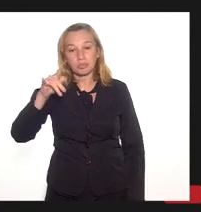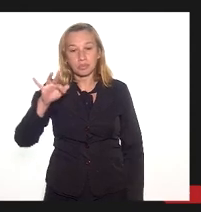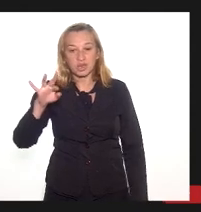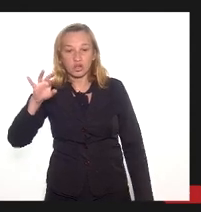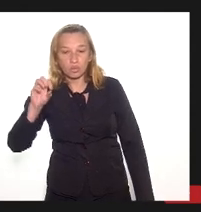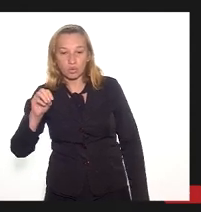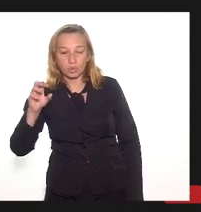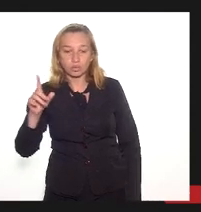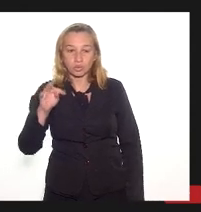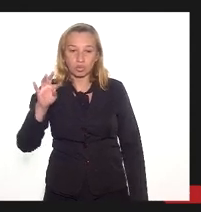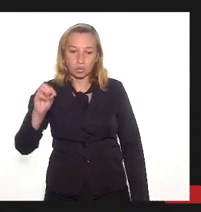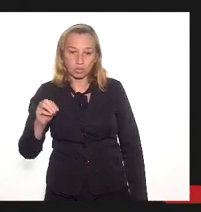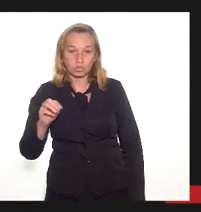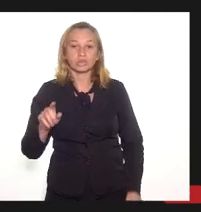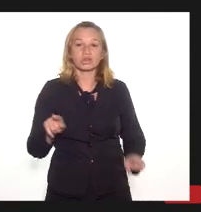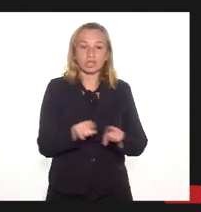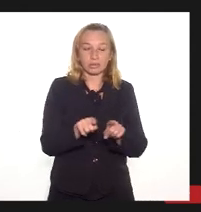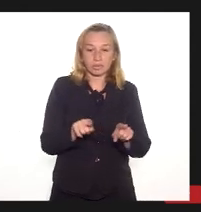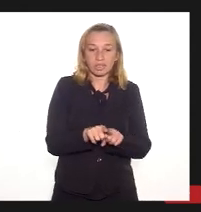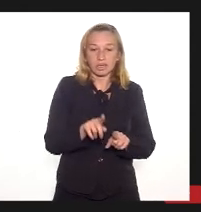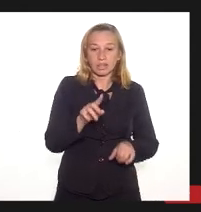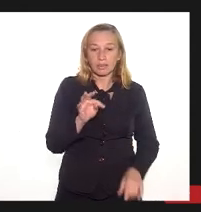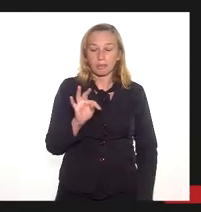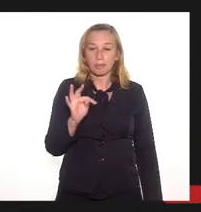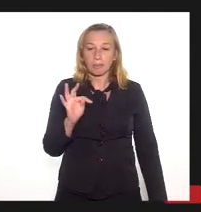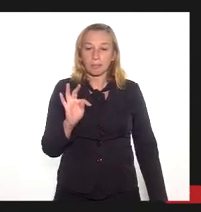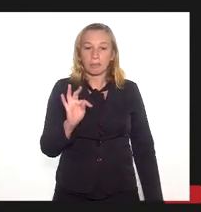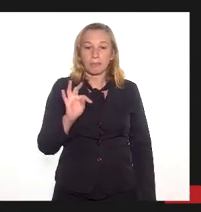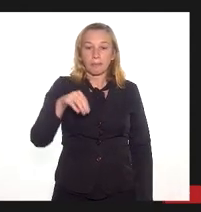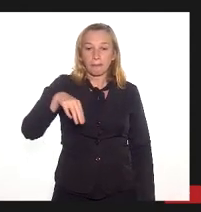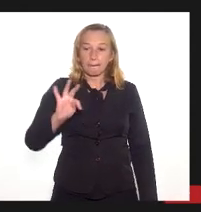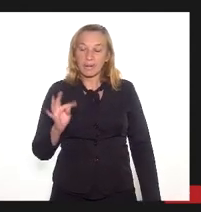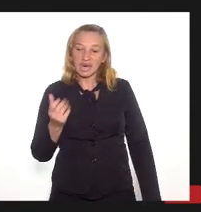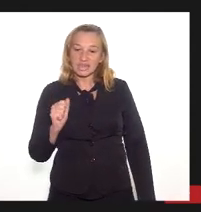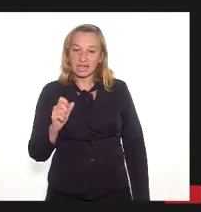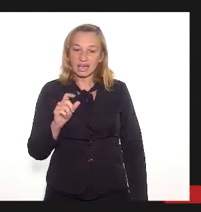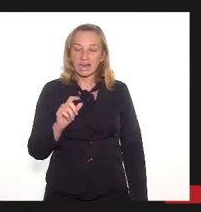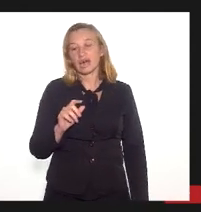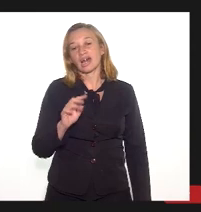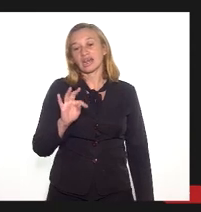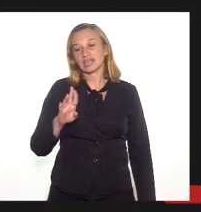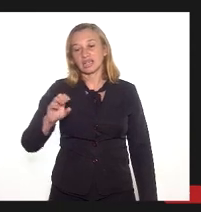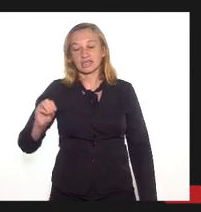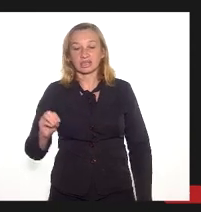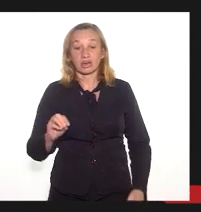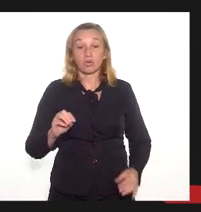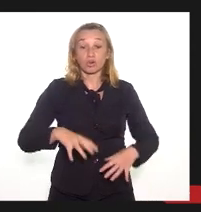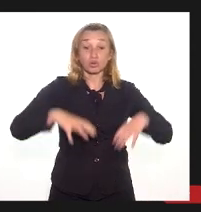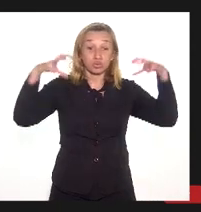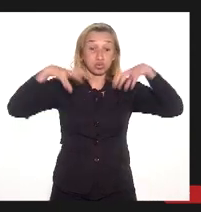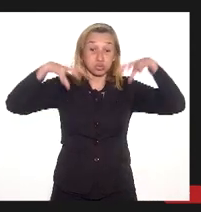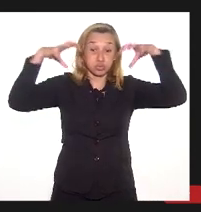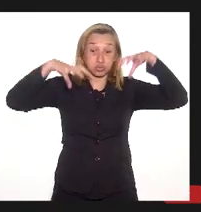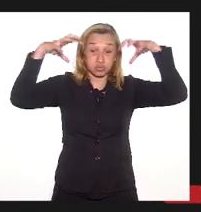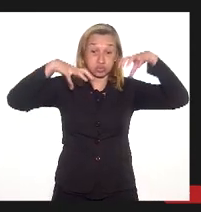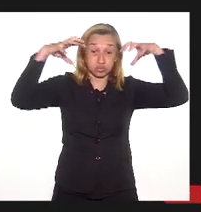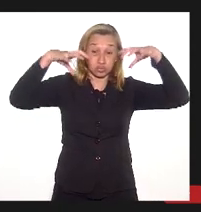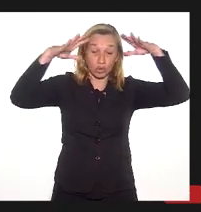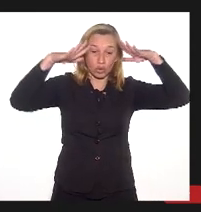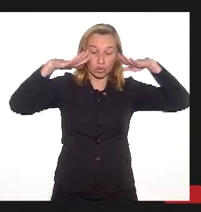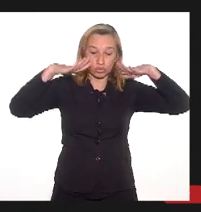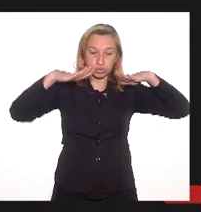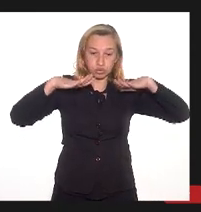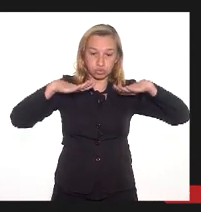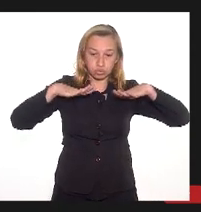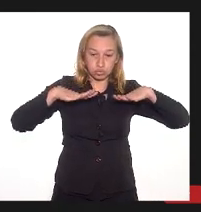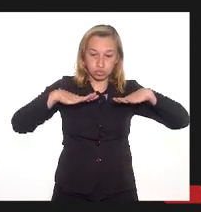raso e mata atlântica. Quando chove, a água desce rapidamente devido à alta declividade e encontra